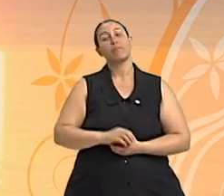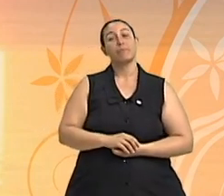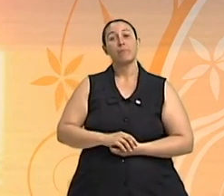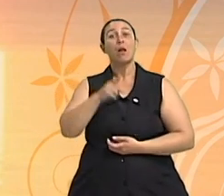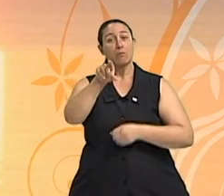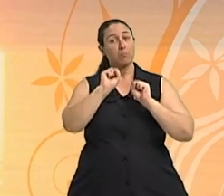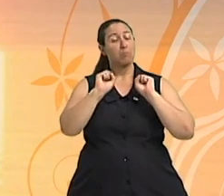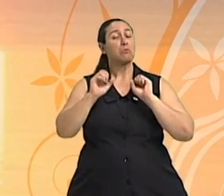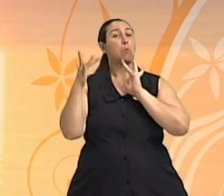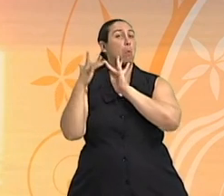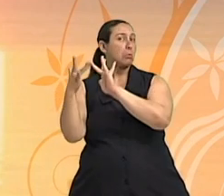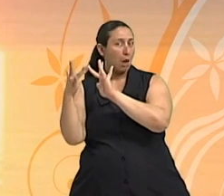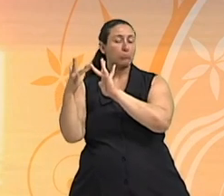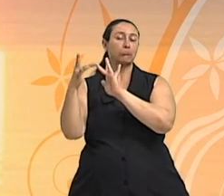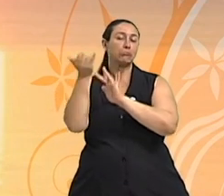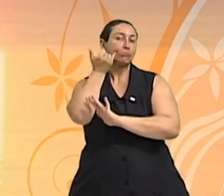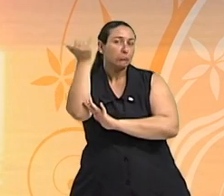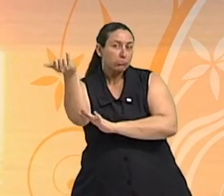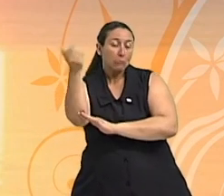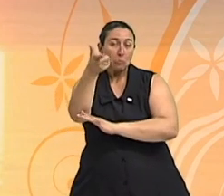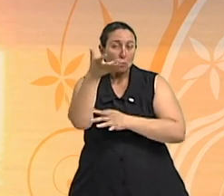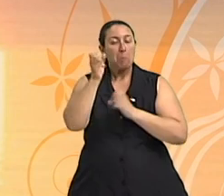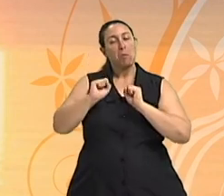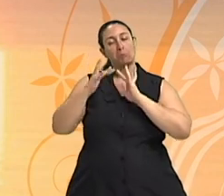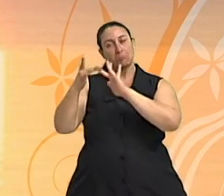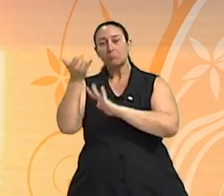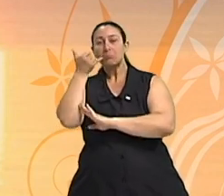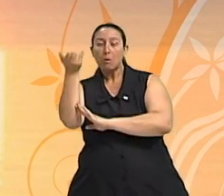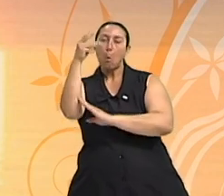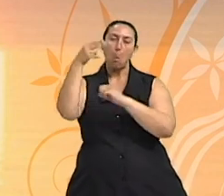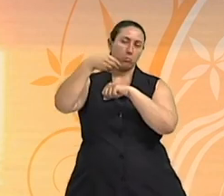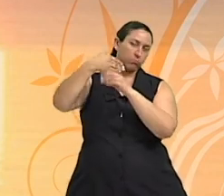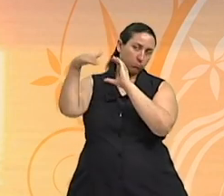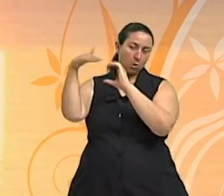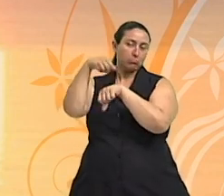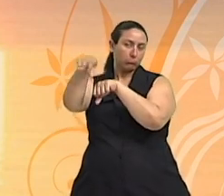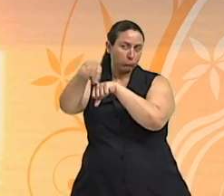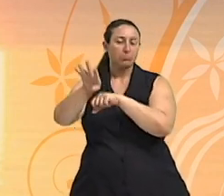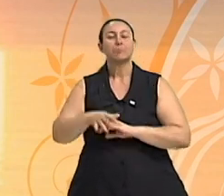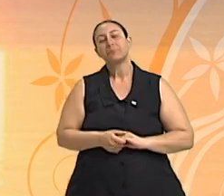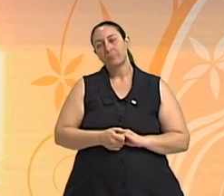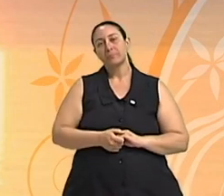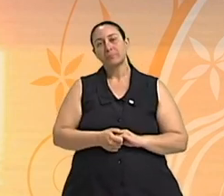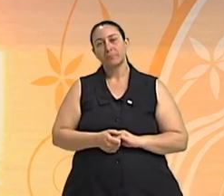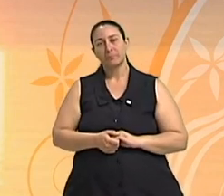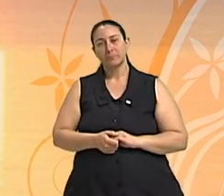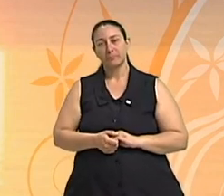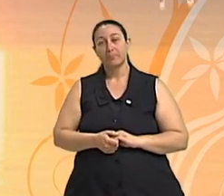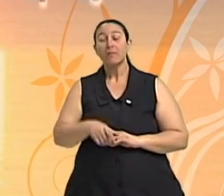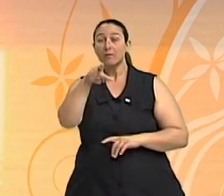Entre em contato com a nossa produção pelo telefone 51 32 30 15